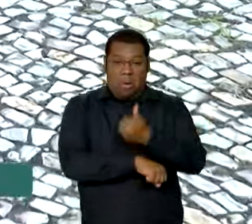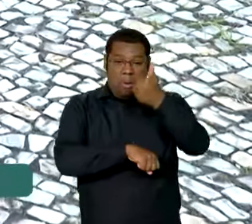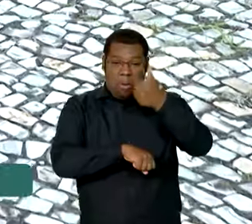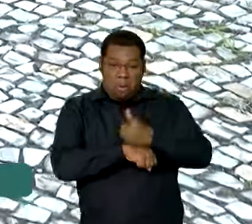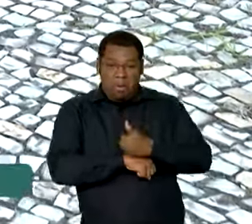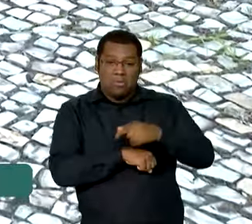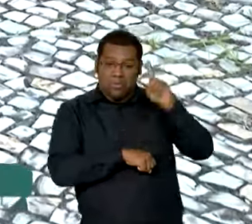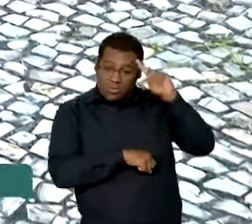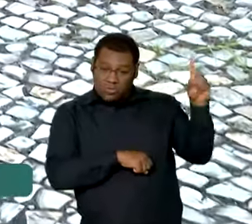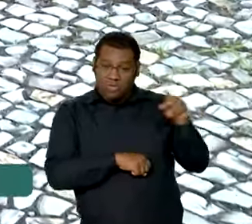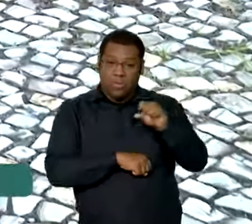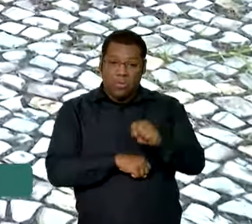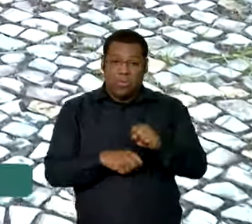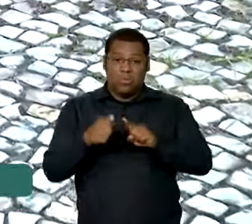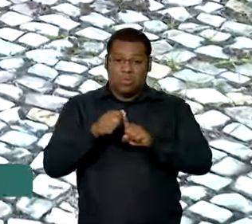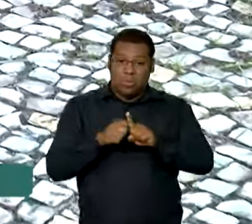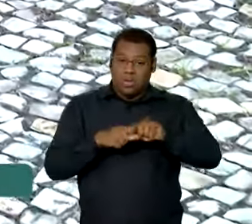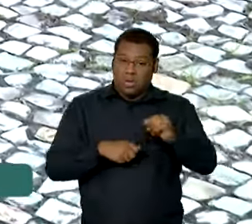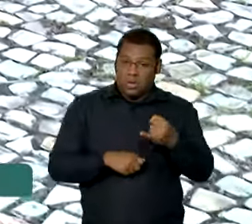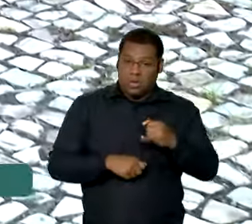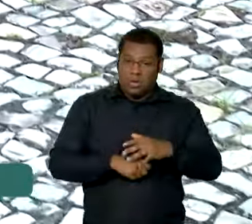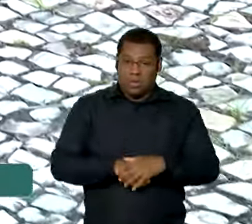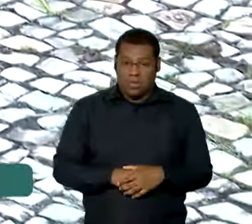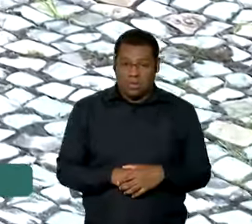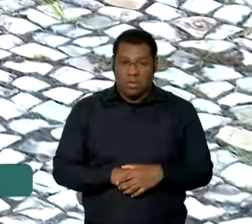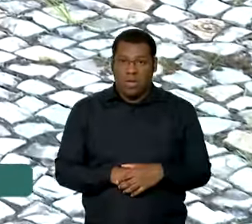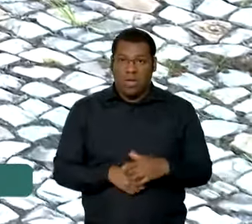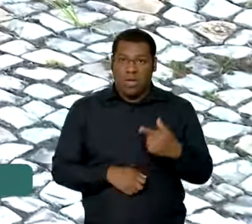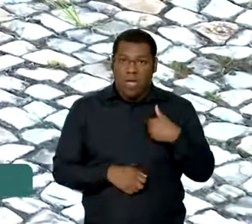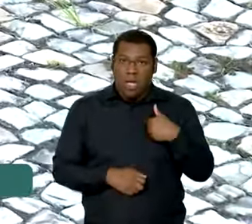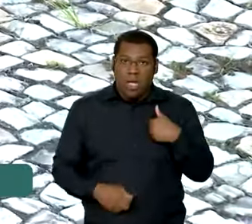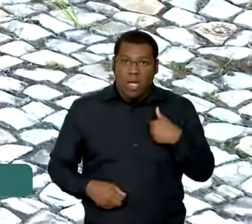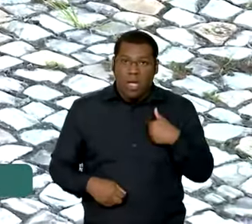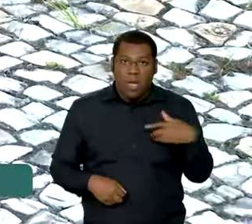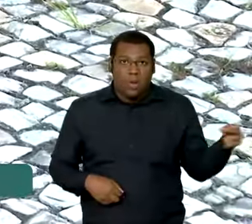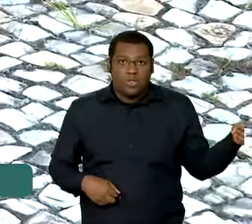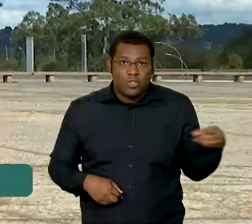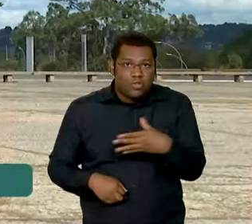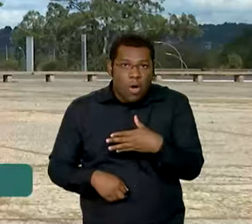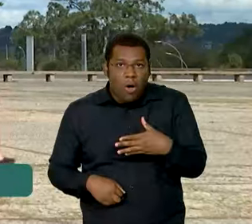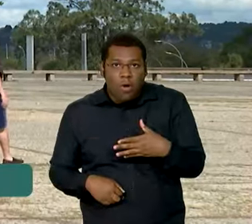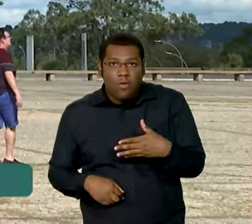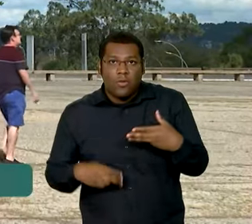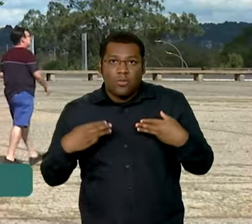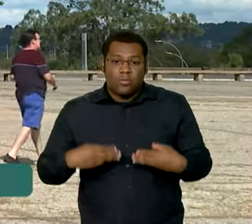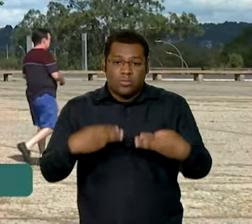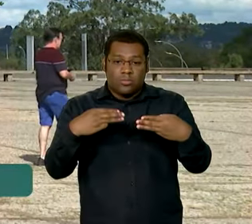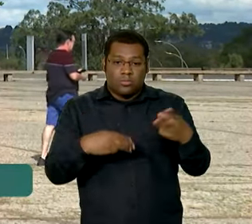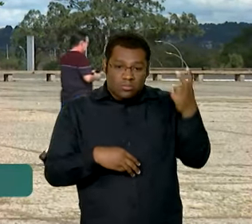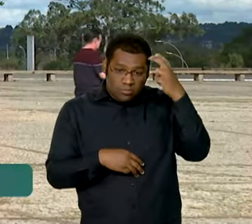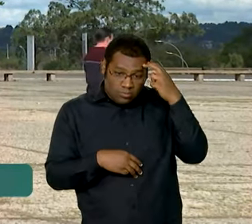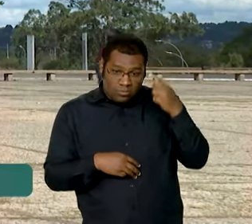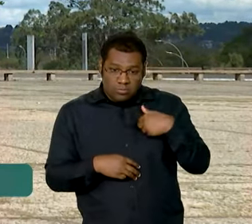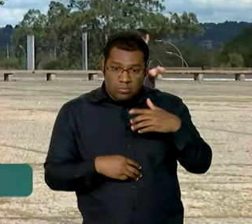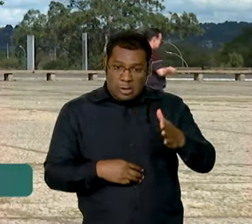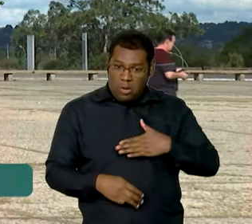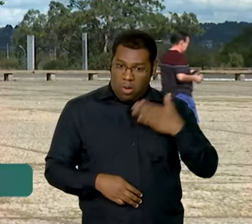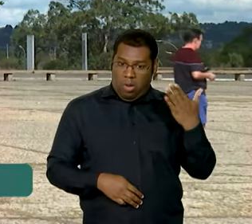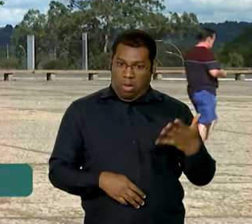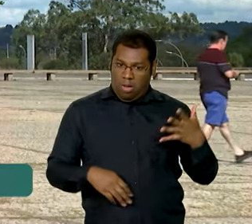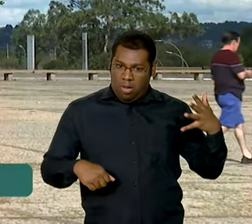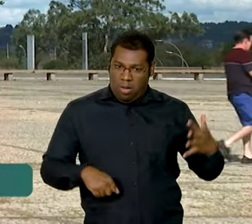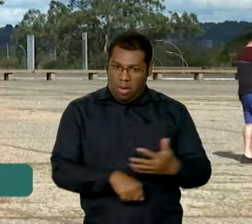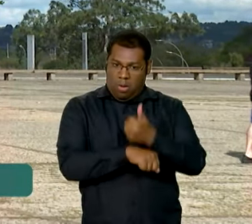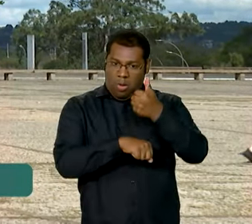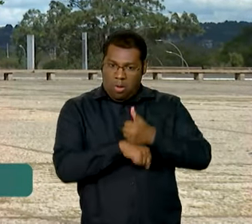aquela coisa que nos assombrou, estava chegando no Ministério da Cultura e foi muito forte aquilo, então nós estamos aí fazendo